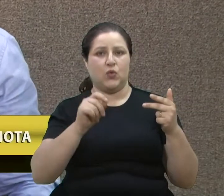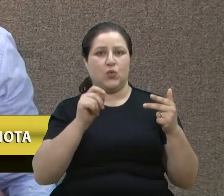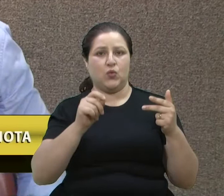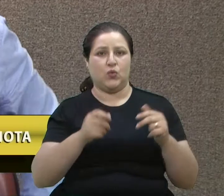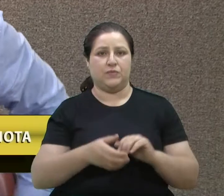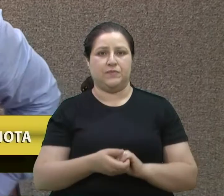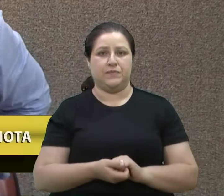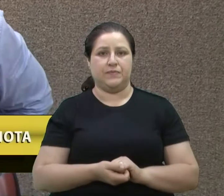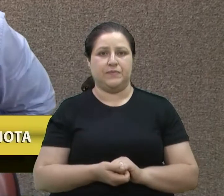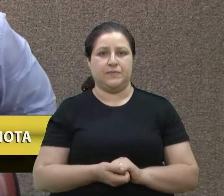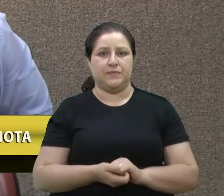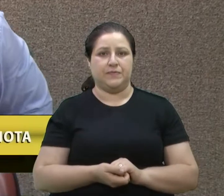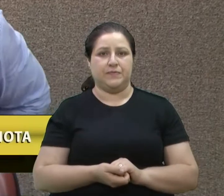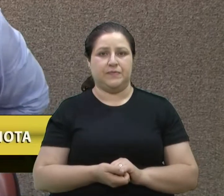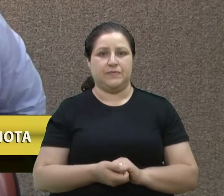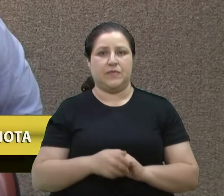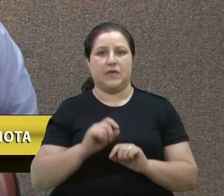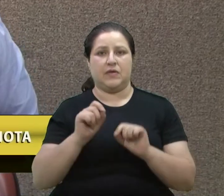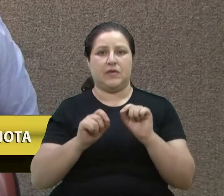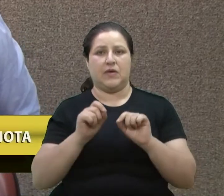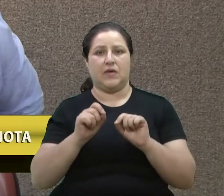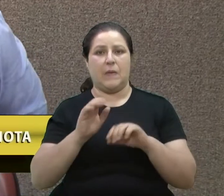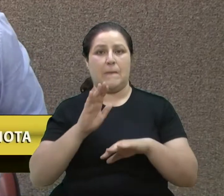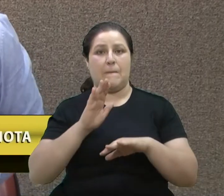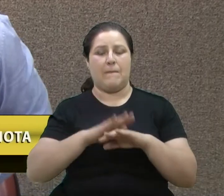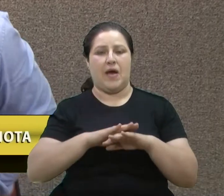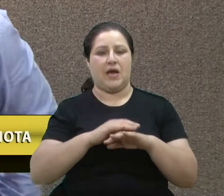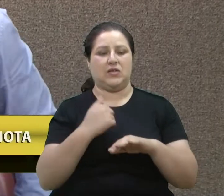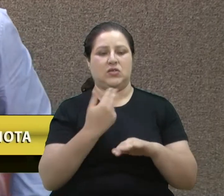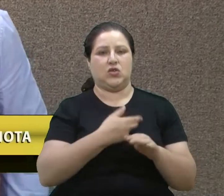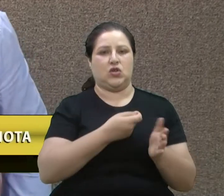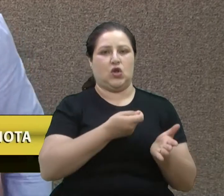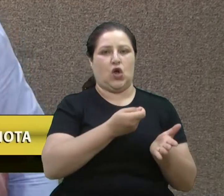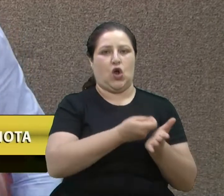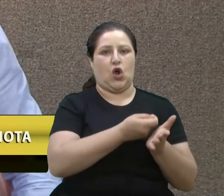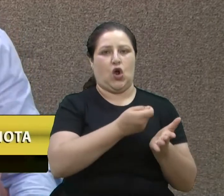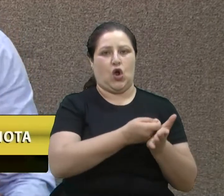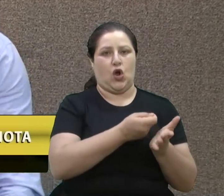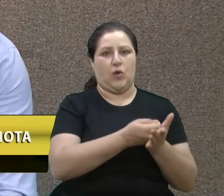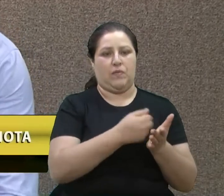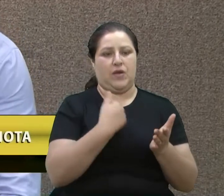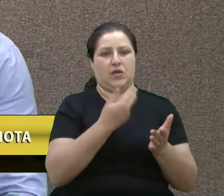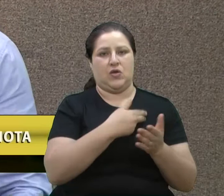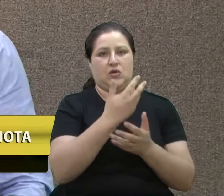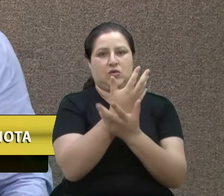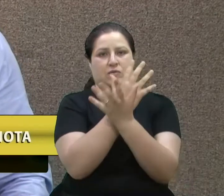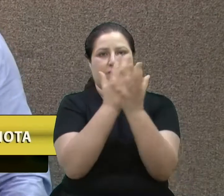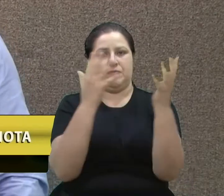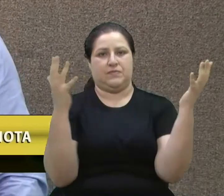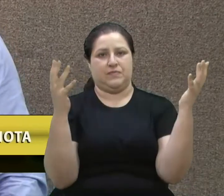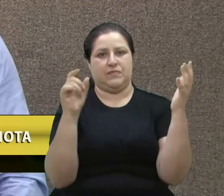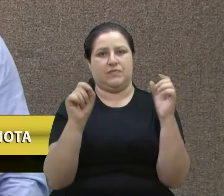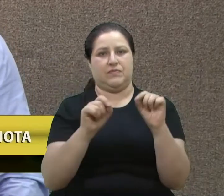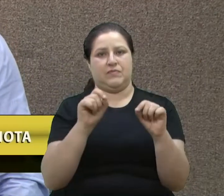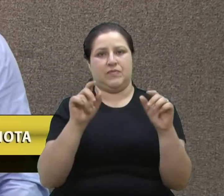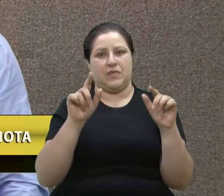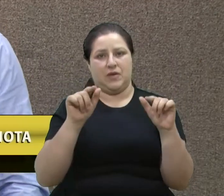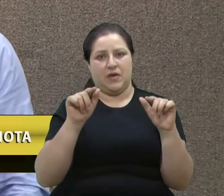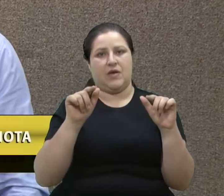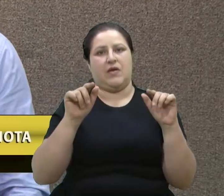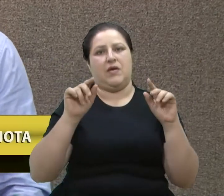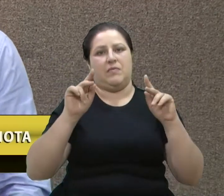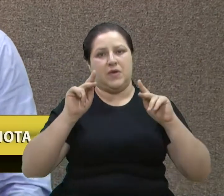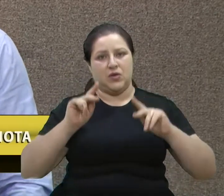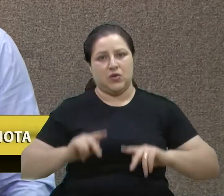que quem mais nos cobra pelo nosso meio ambiente são aqueles que hoje não tem mais meio